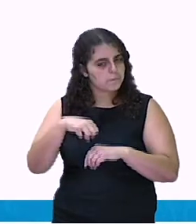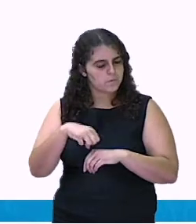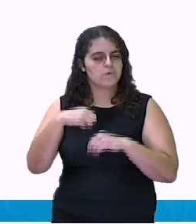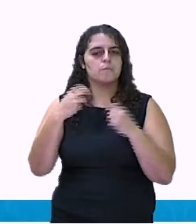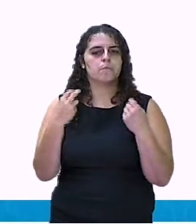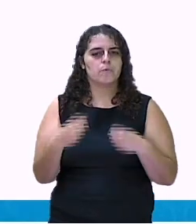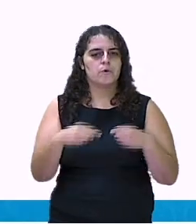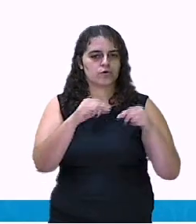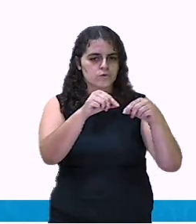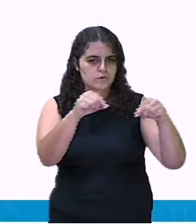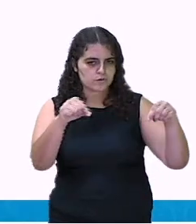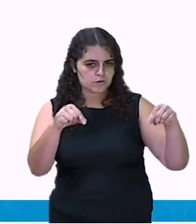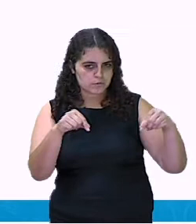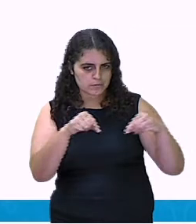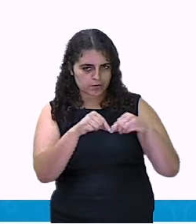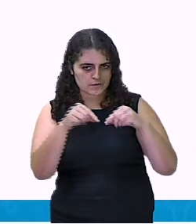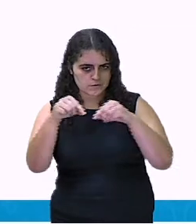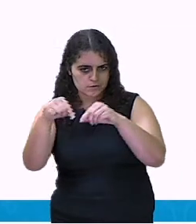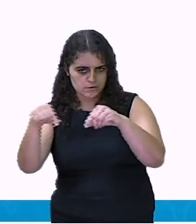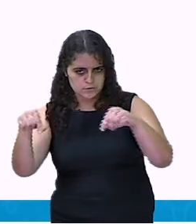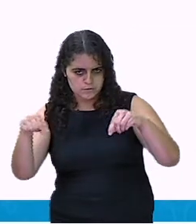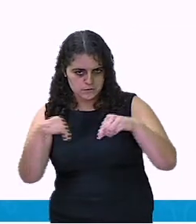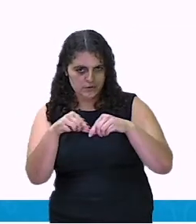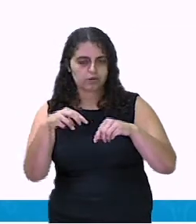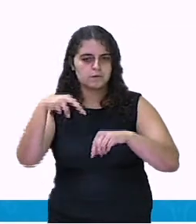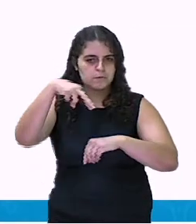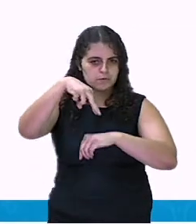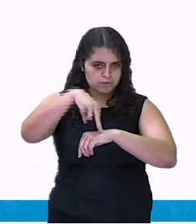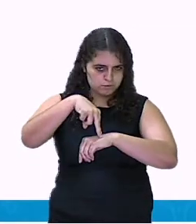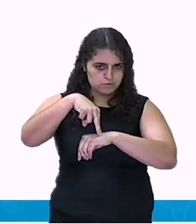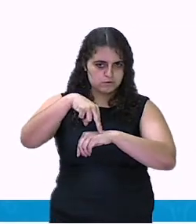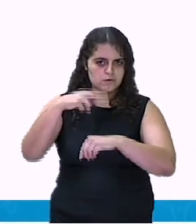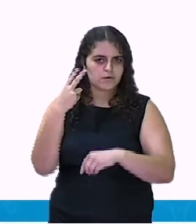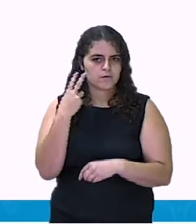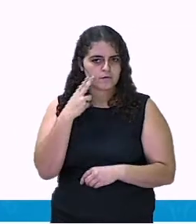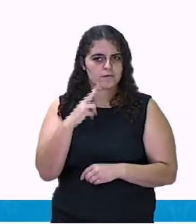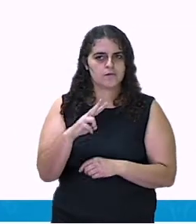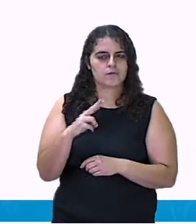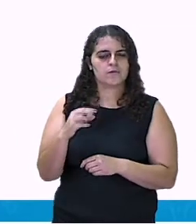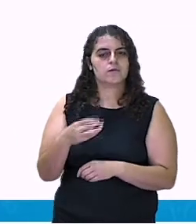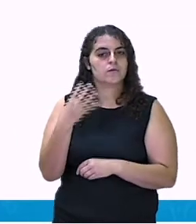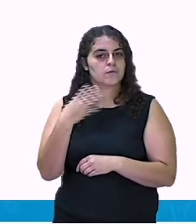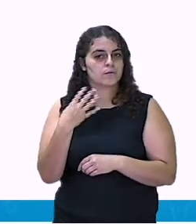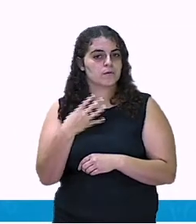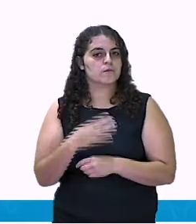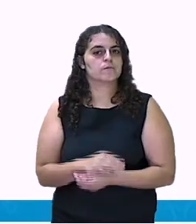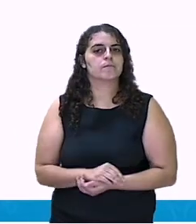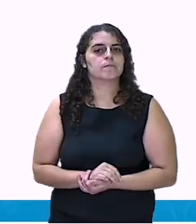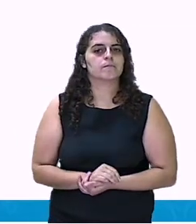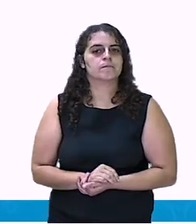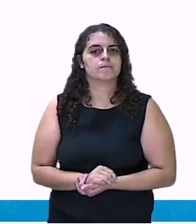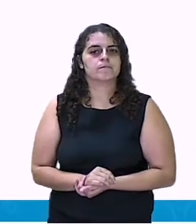colocar os dois pés no chão. Vamos ao número 4 agora.